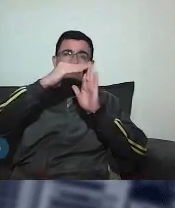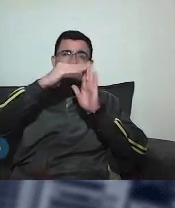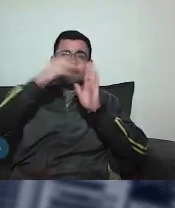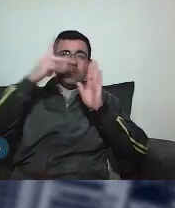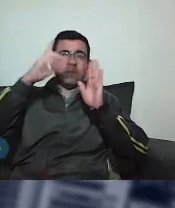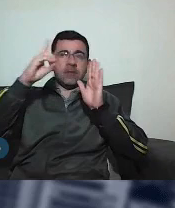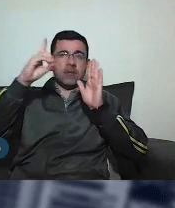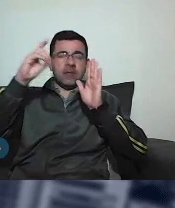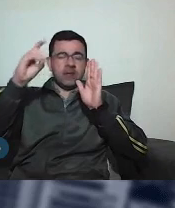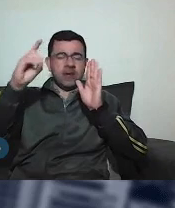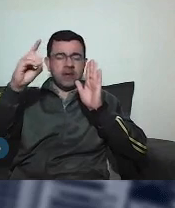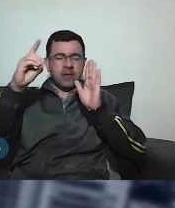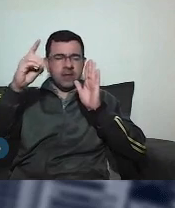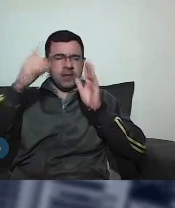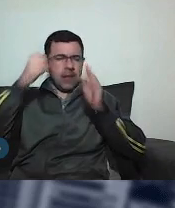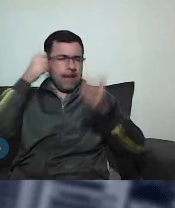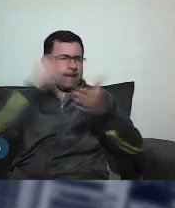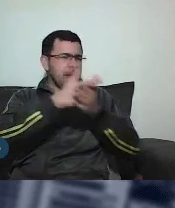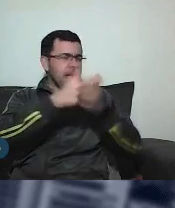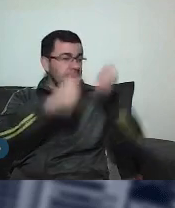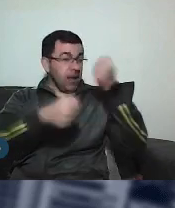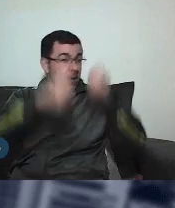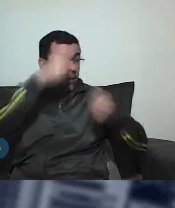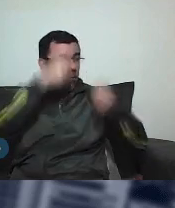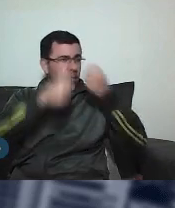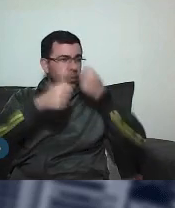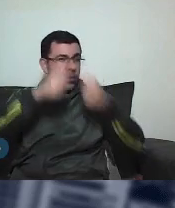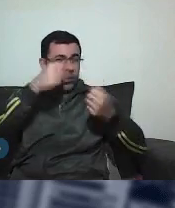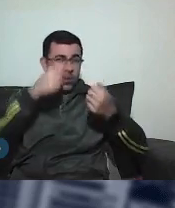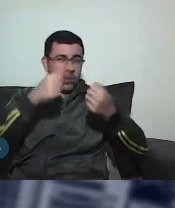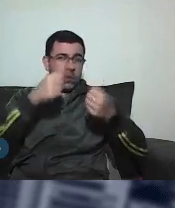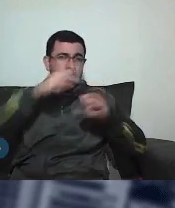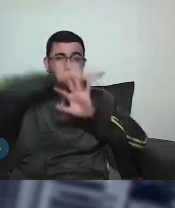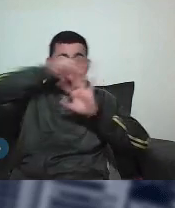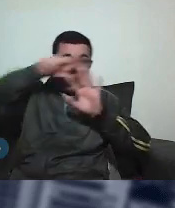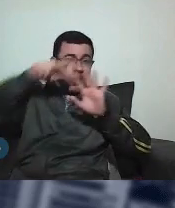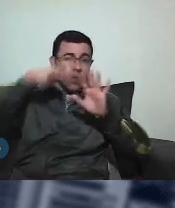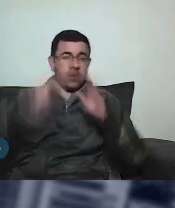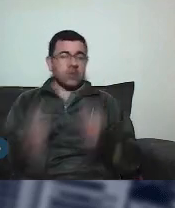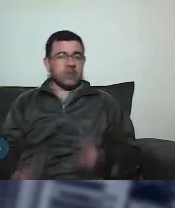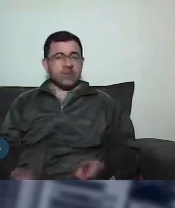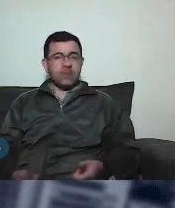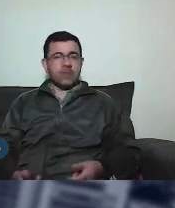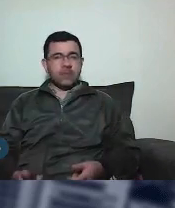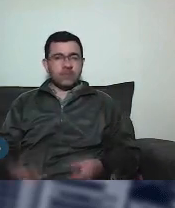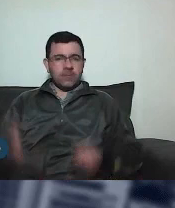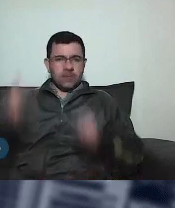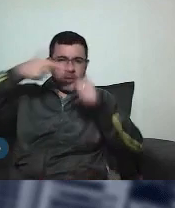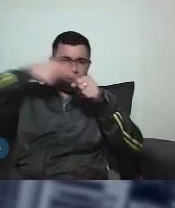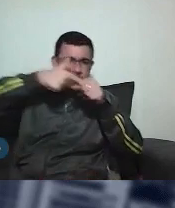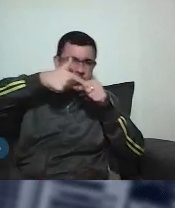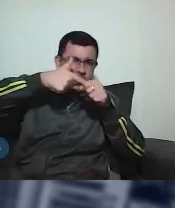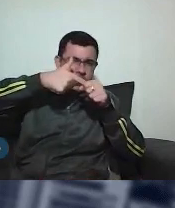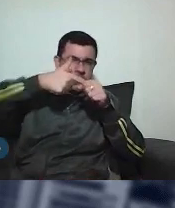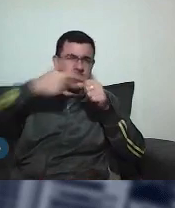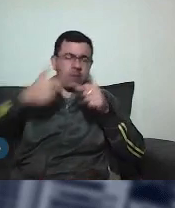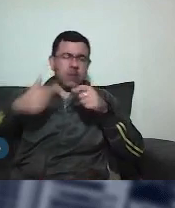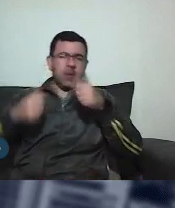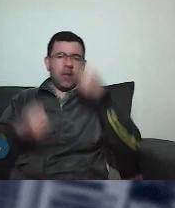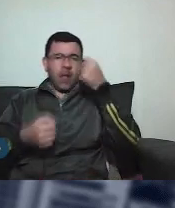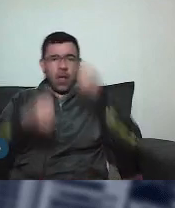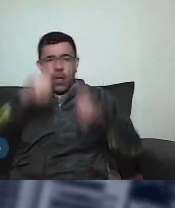carros, e aí é isso que eles têm que enxergar, eles vão ganhar depois com a venda de combustível, com a venda de pneus,